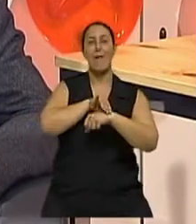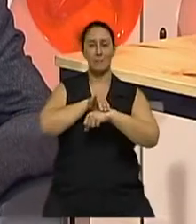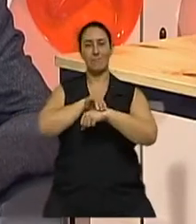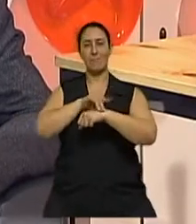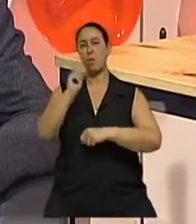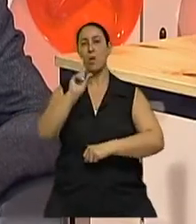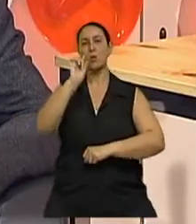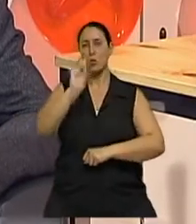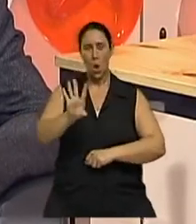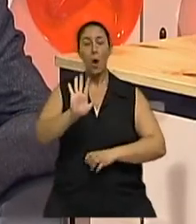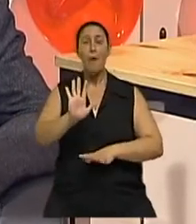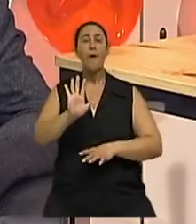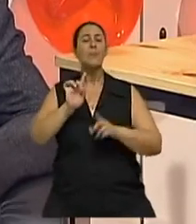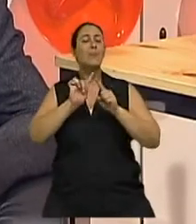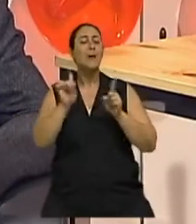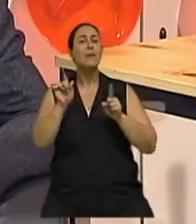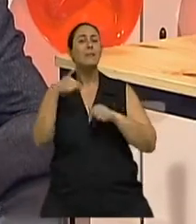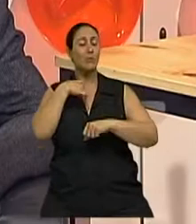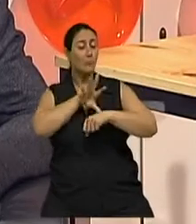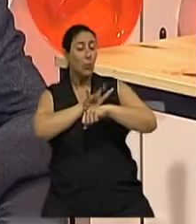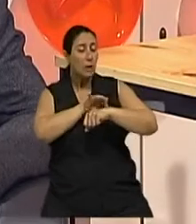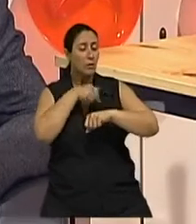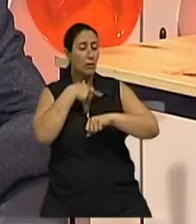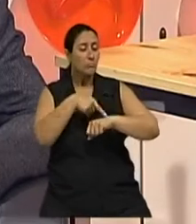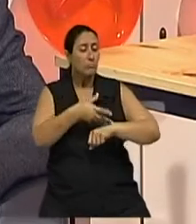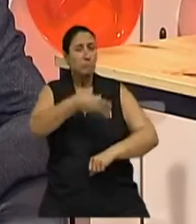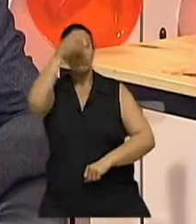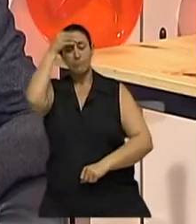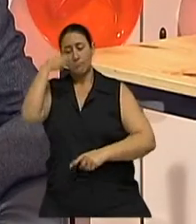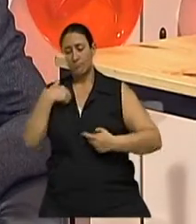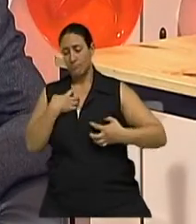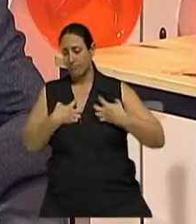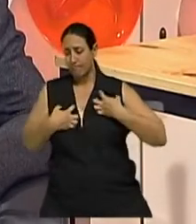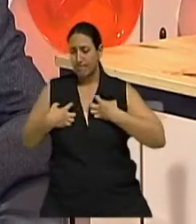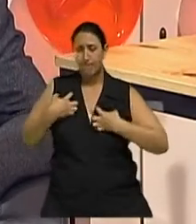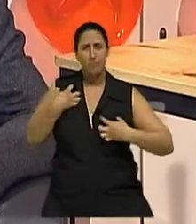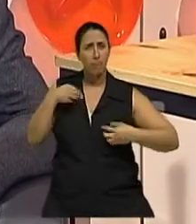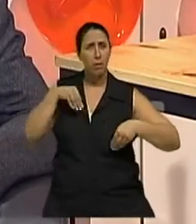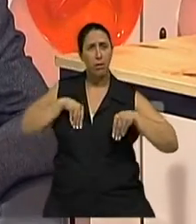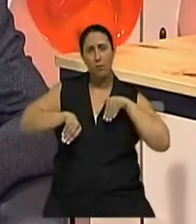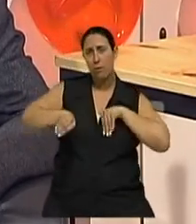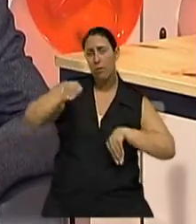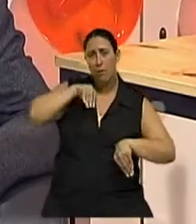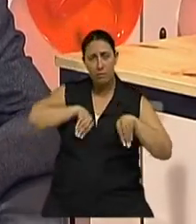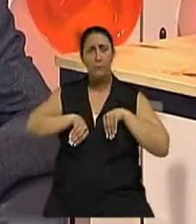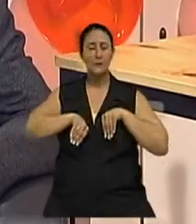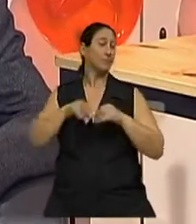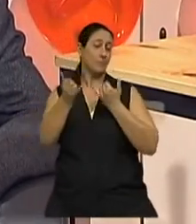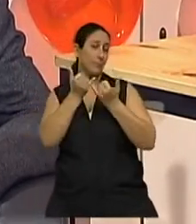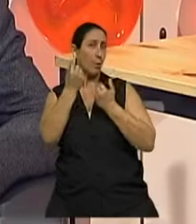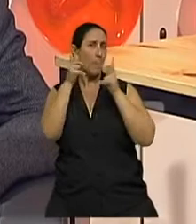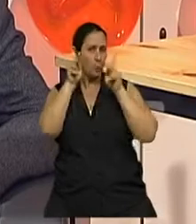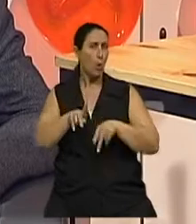mas a intensidade da depressão que está junto com esses diagnósticos. Então, muitas vezes, a pessoa que tem uma doença crônica, uma